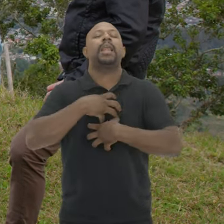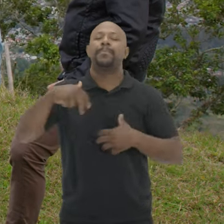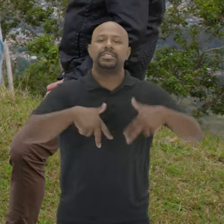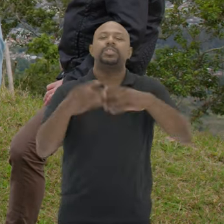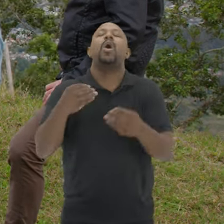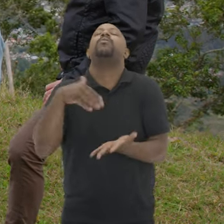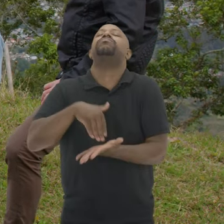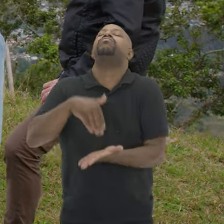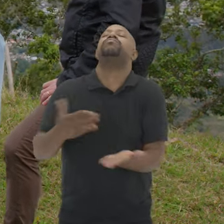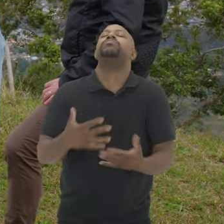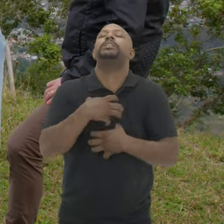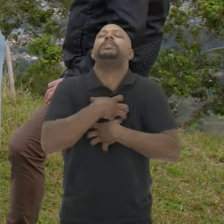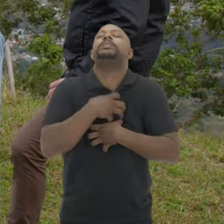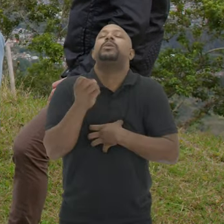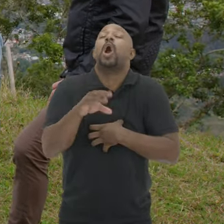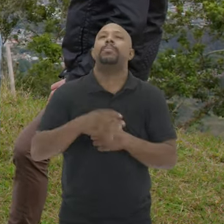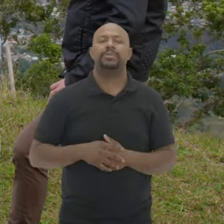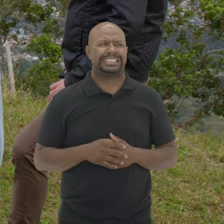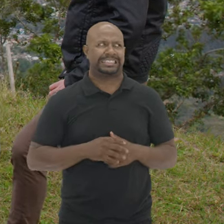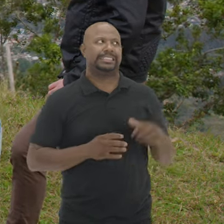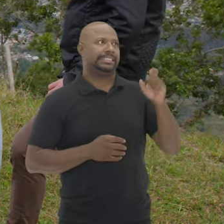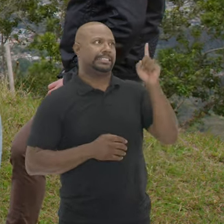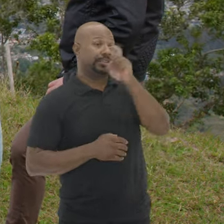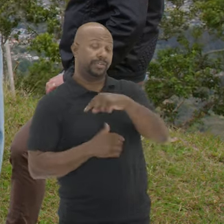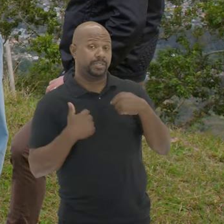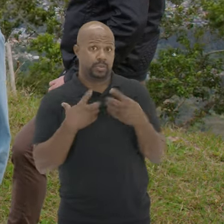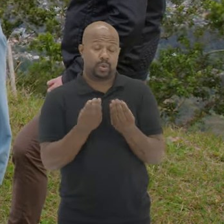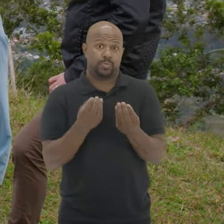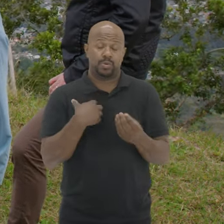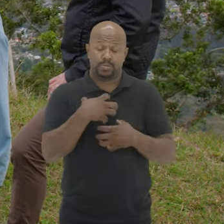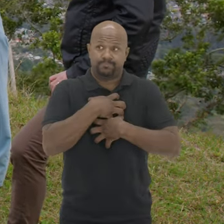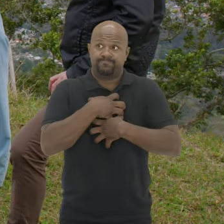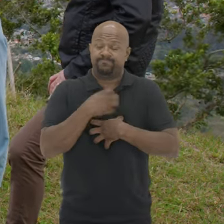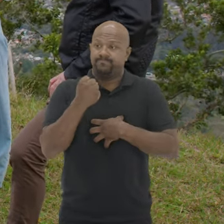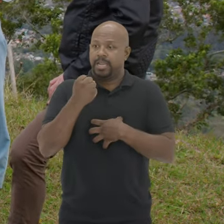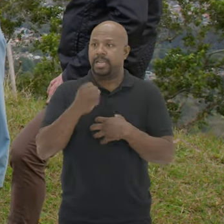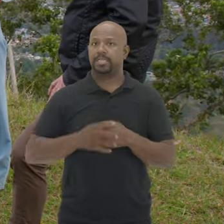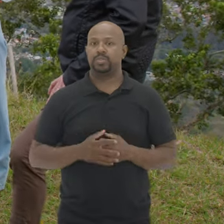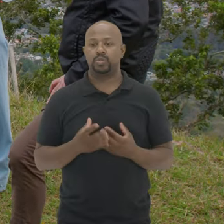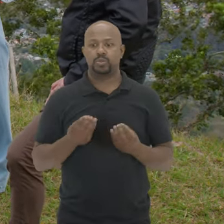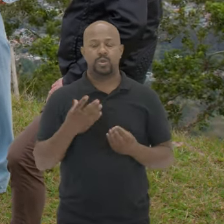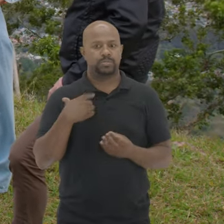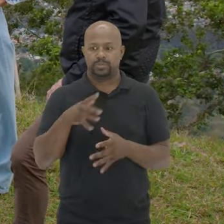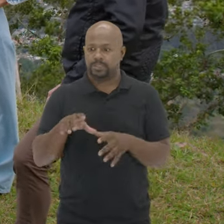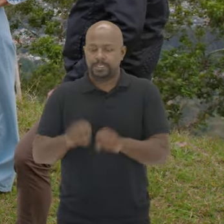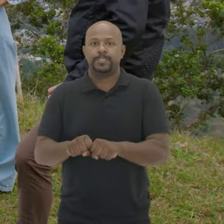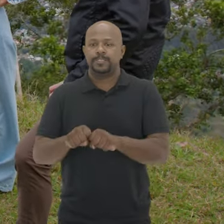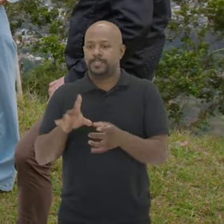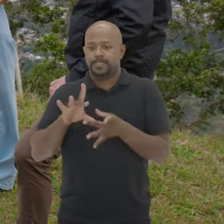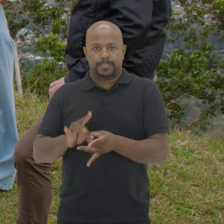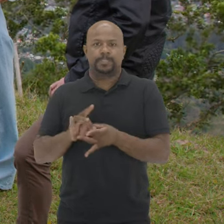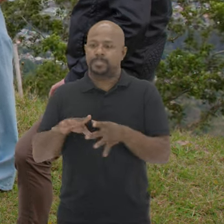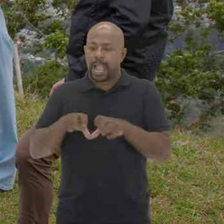Qual o sentimento Agora No final do dia É difícil né Eu sou muito bairrista Assim Então Eu sou